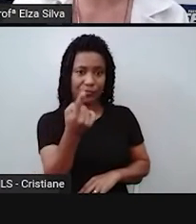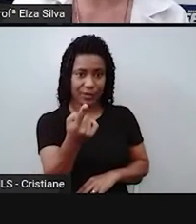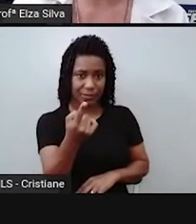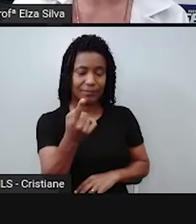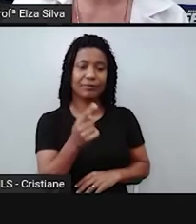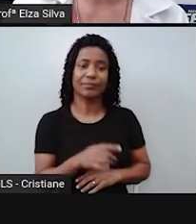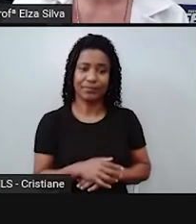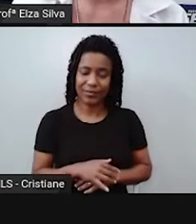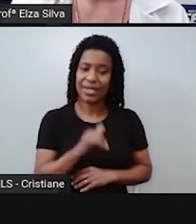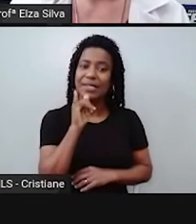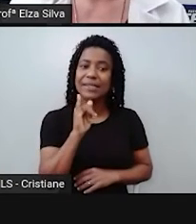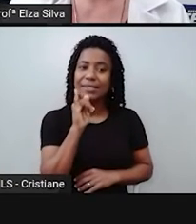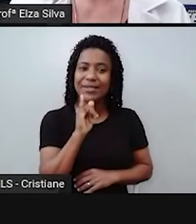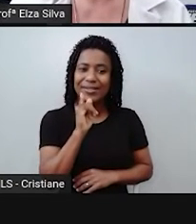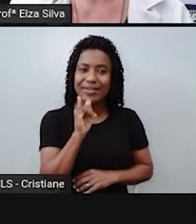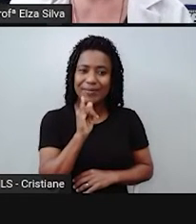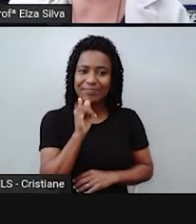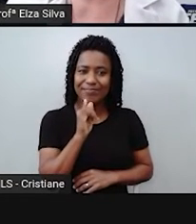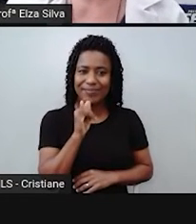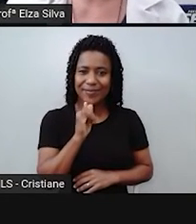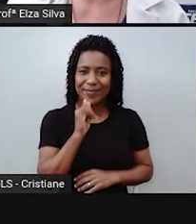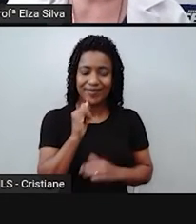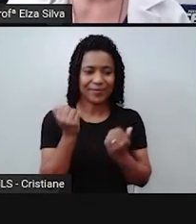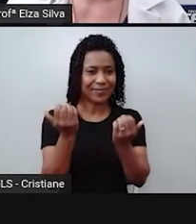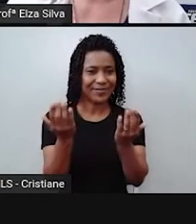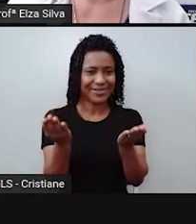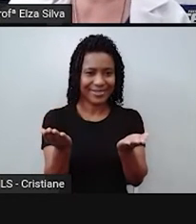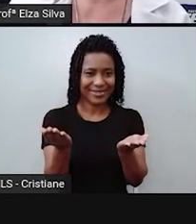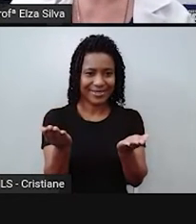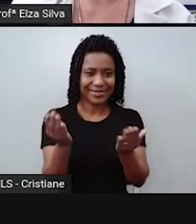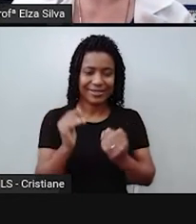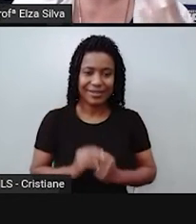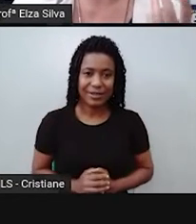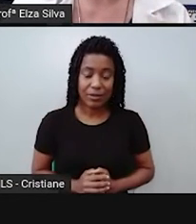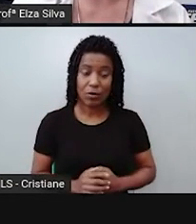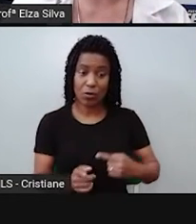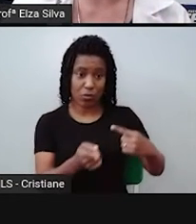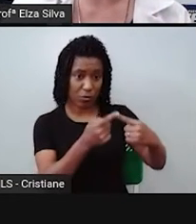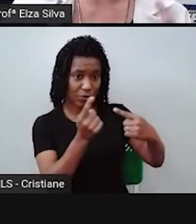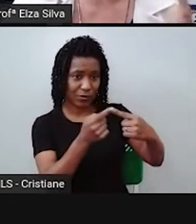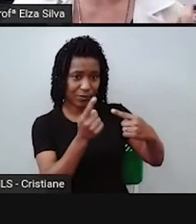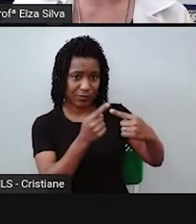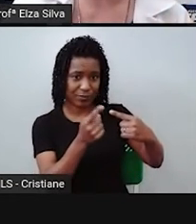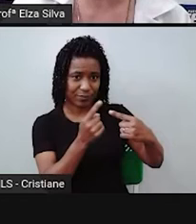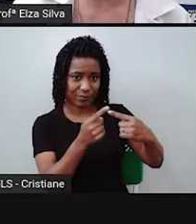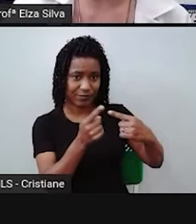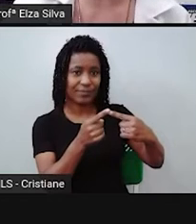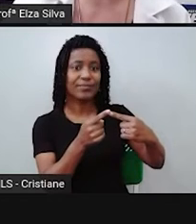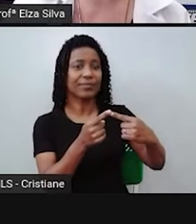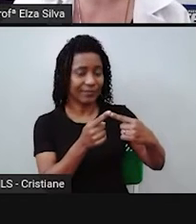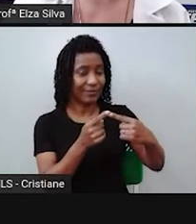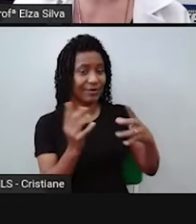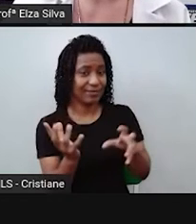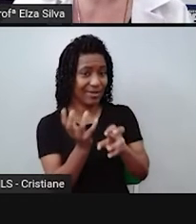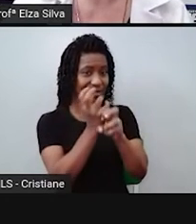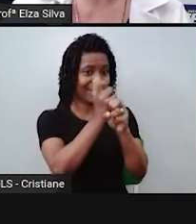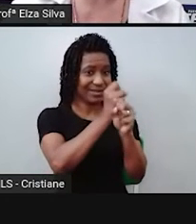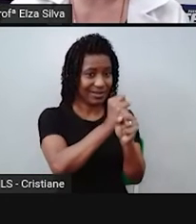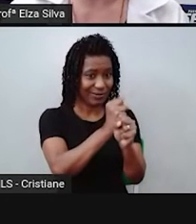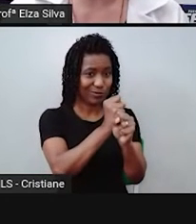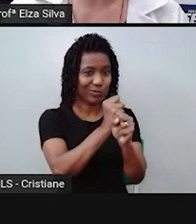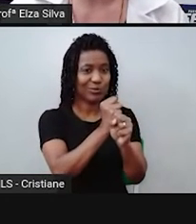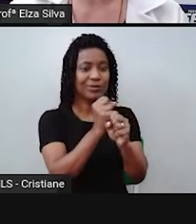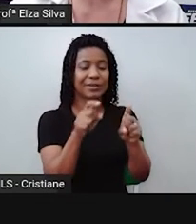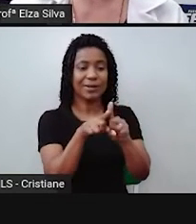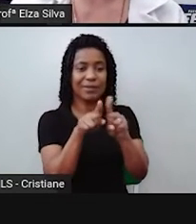para vocês. Este primeiro exemplo, ele expressa a ideia de addition, adição, and